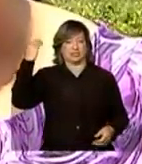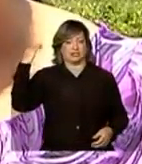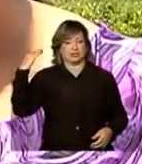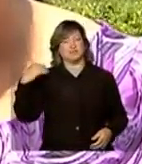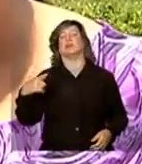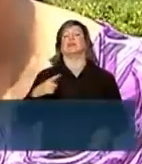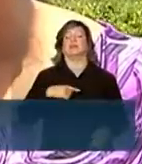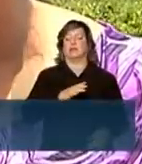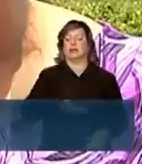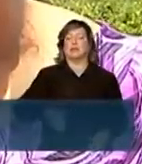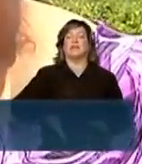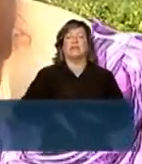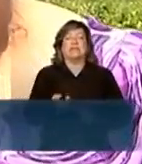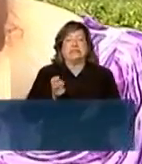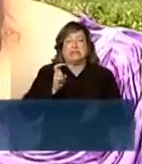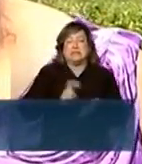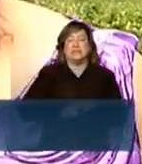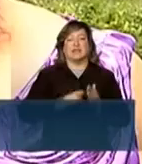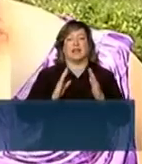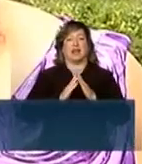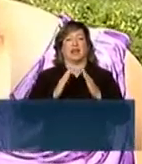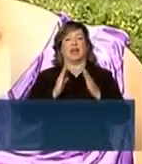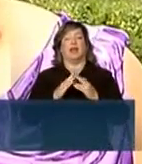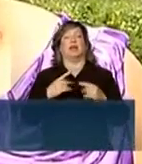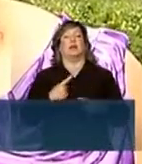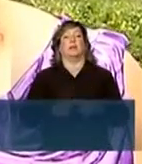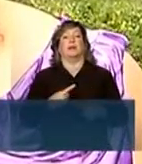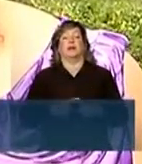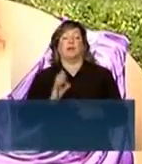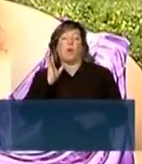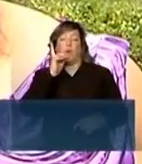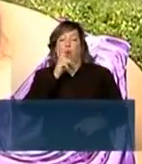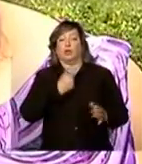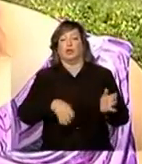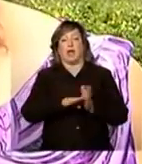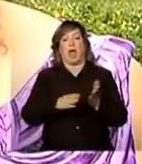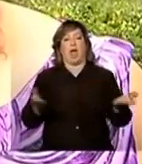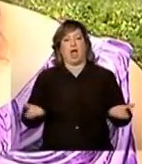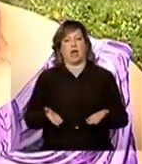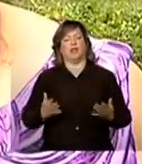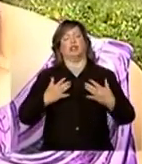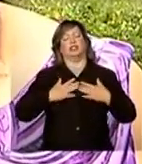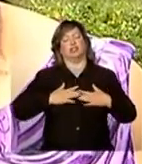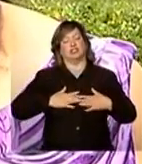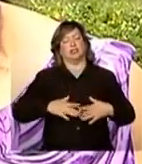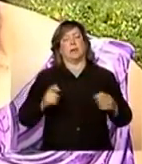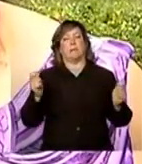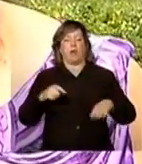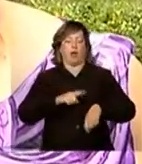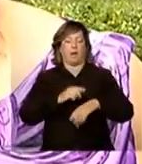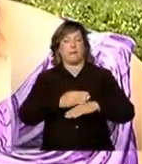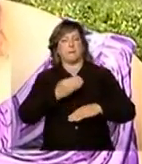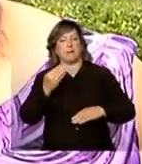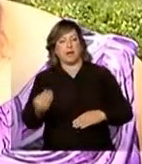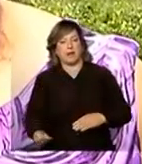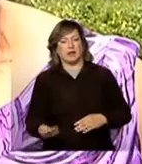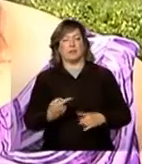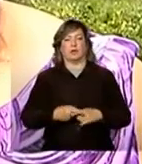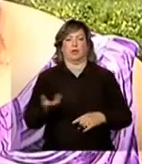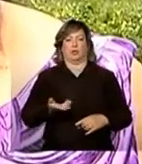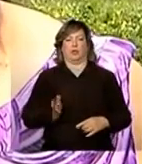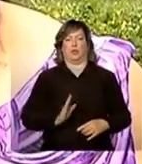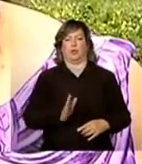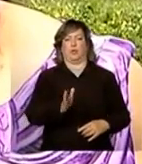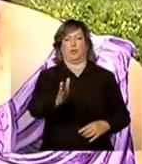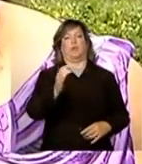saíam de casa muito cedo, né? Muito cedo. E hoje não, já vão mais tarde, chegam mais cedo em casa. Essa